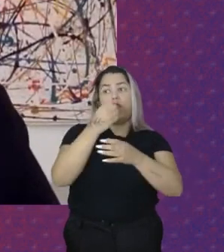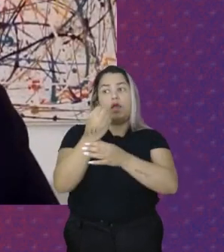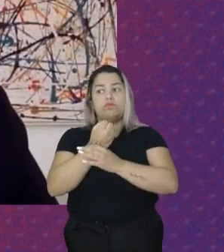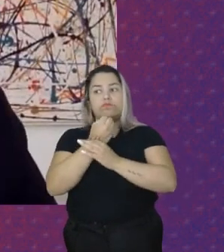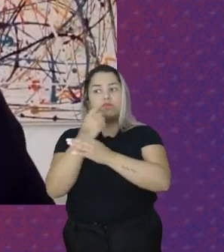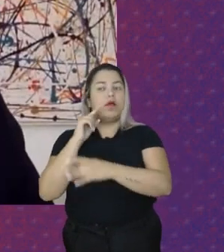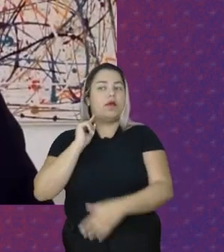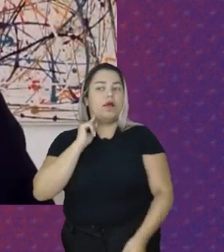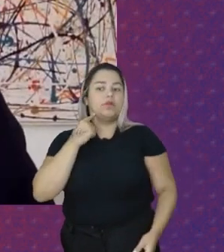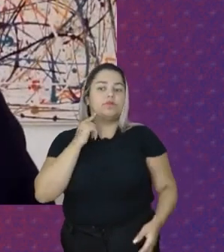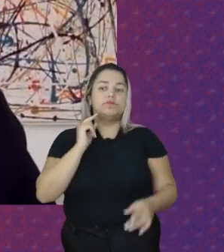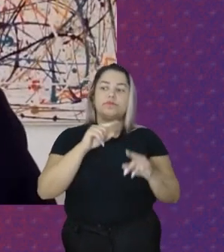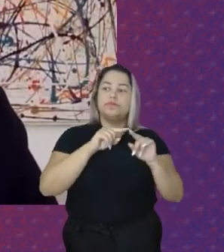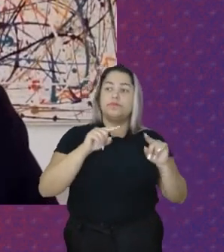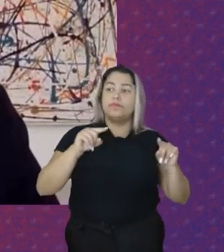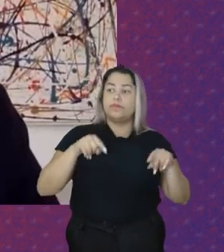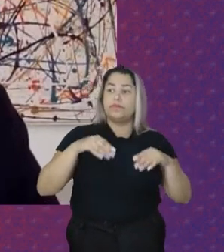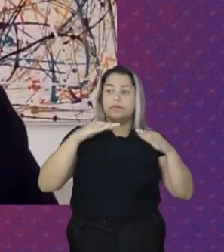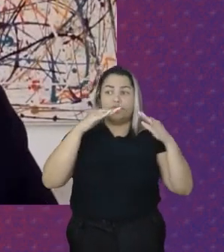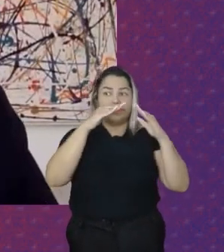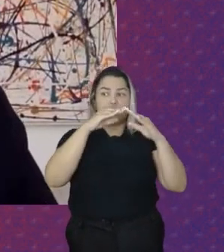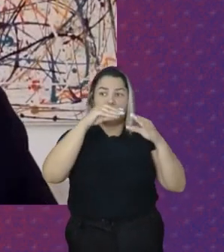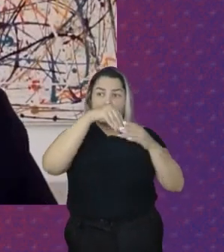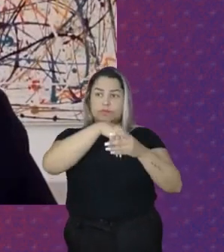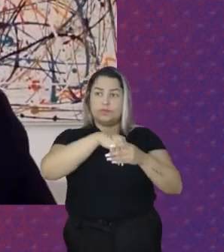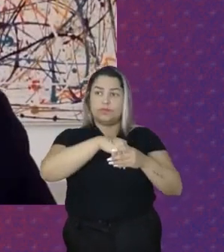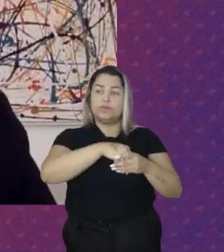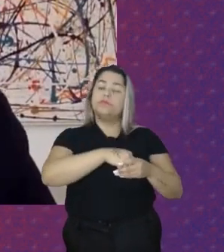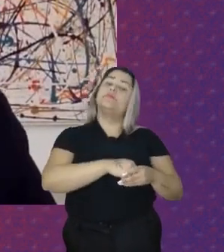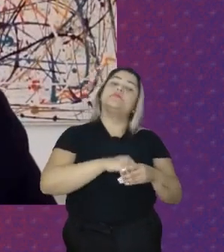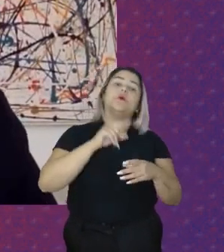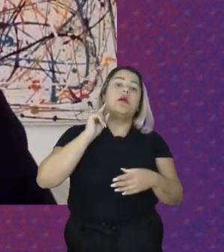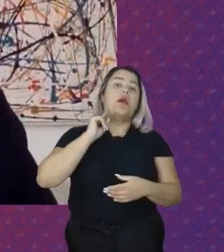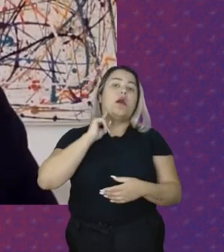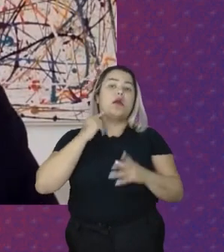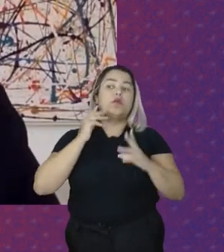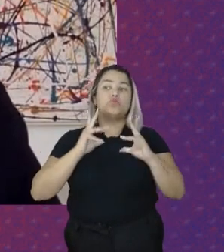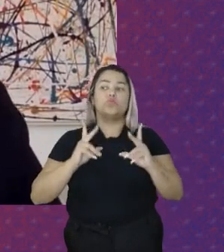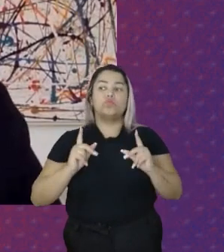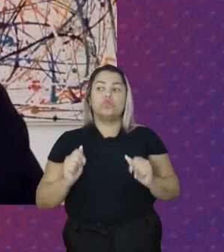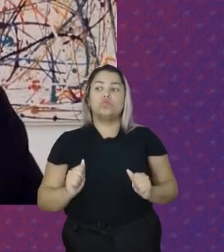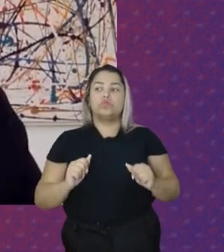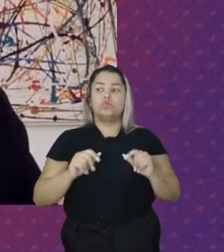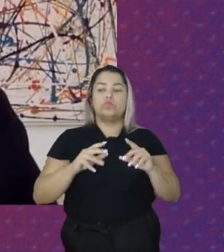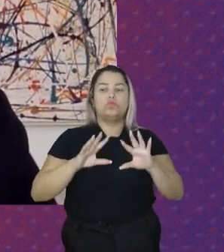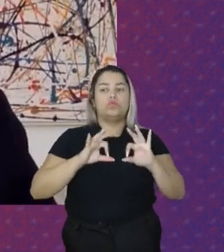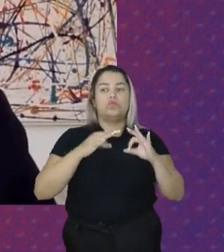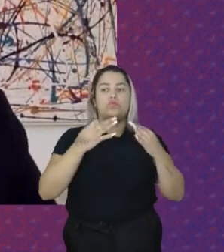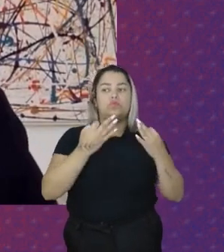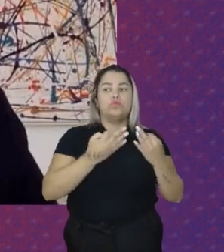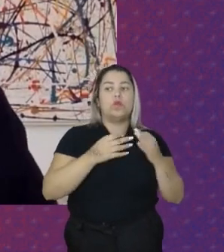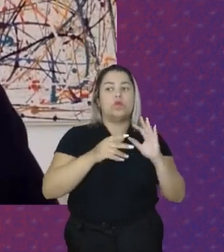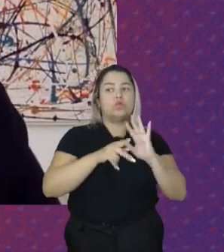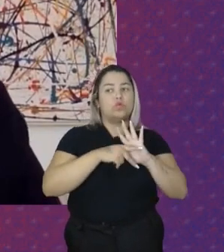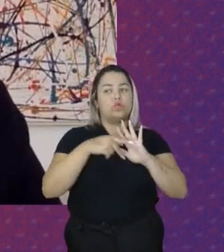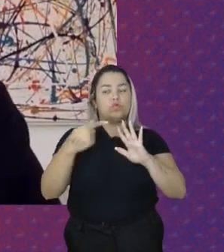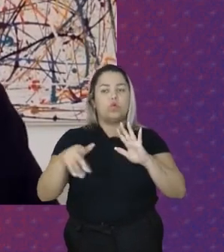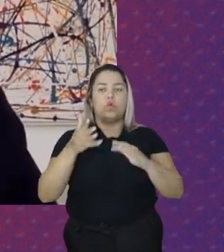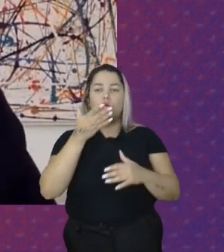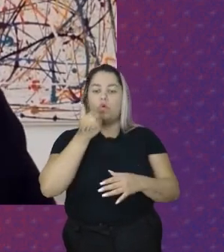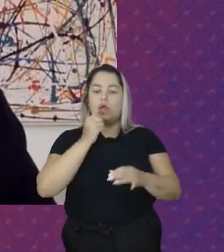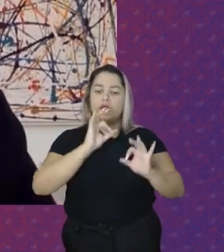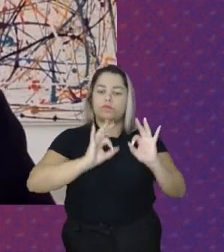limpeza Da casa A higiene Dos membros Da família A aquisição De alimentos O